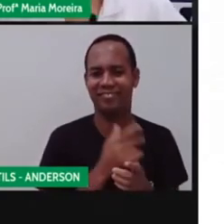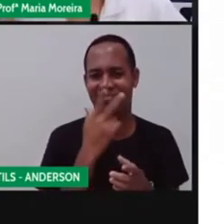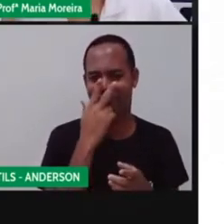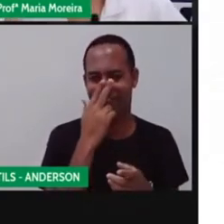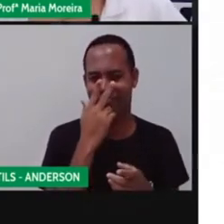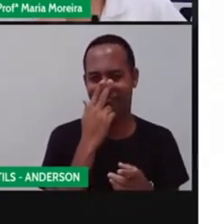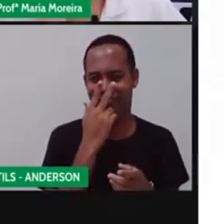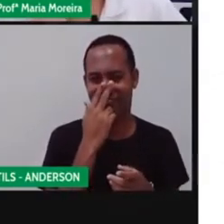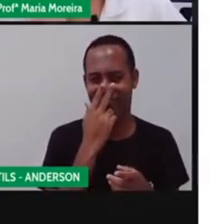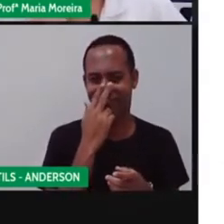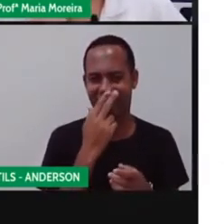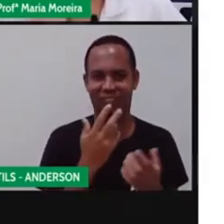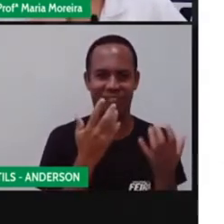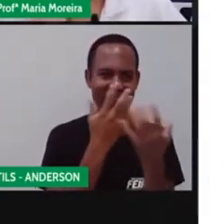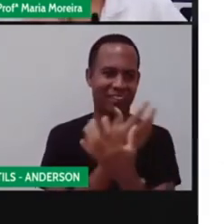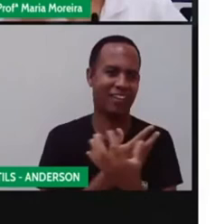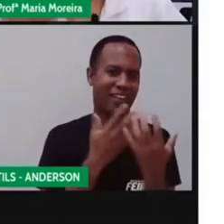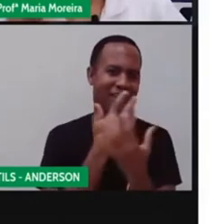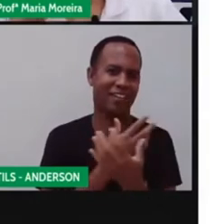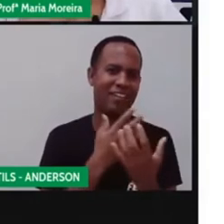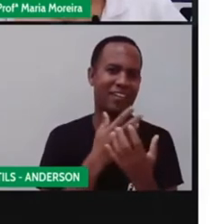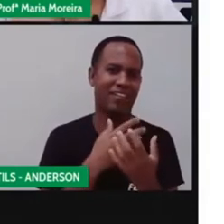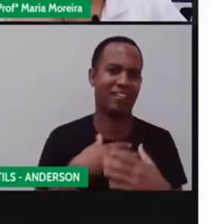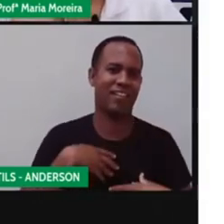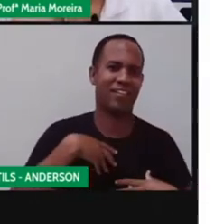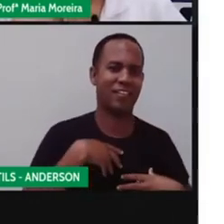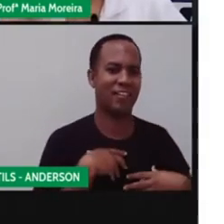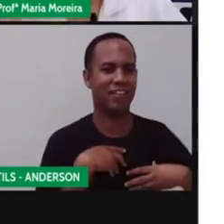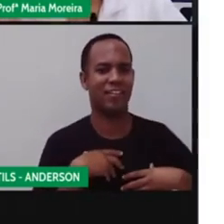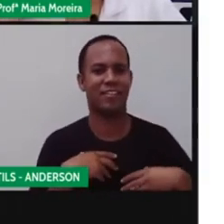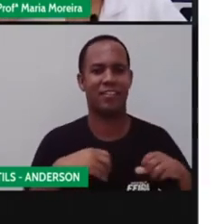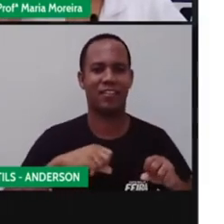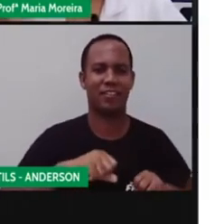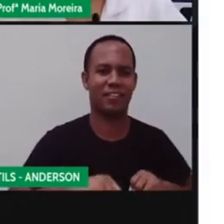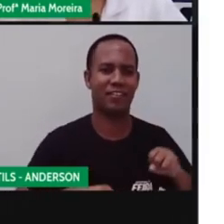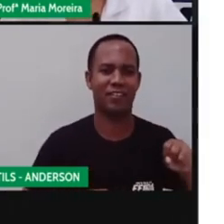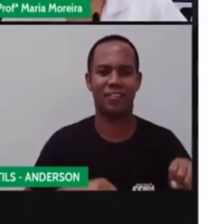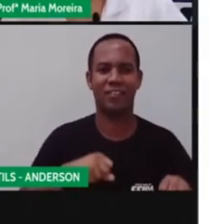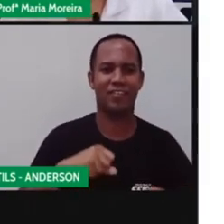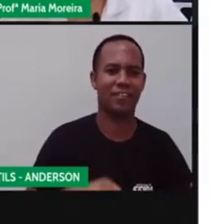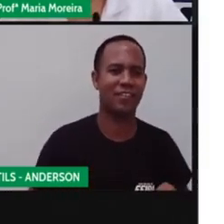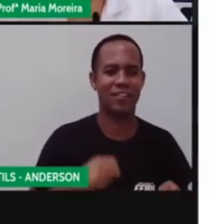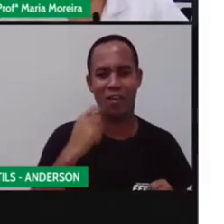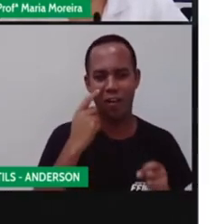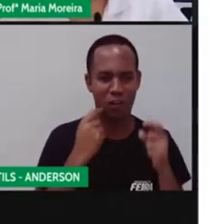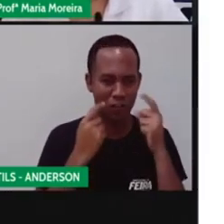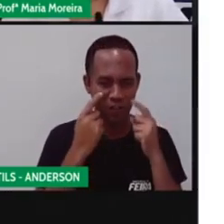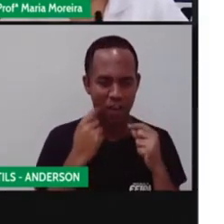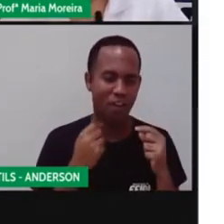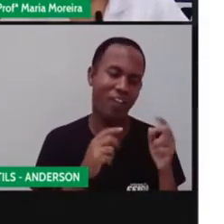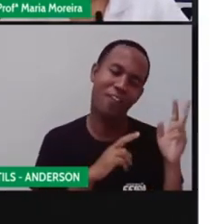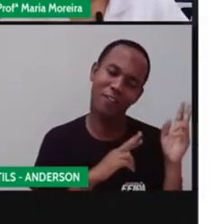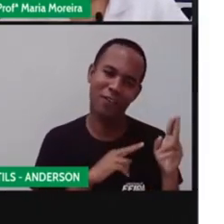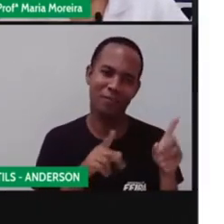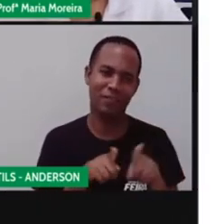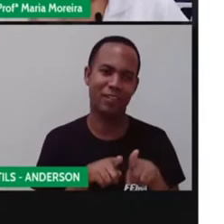Olha só, eu canto, danço, ando de patins, de bicicleta. Eu até choro e dormo. Olha, vou dormir. Eu tenho até a